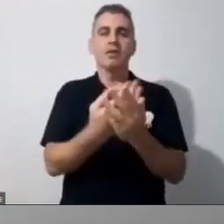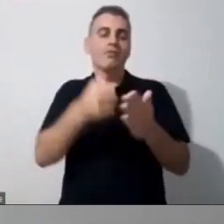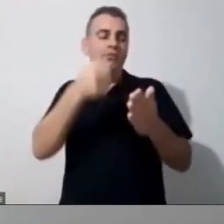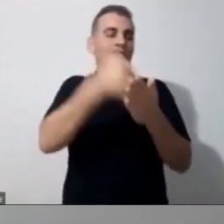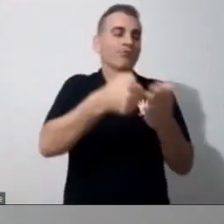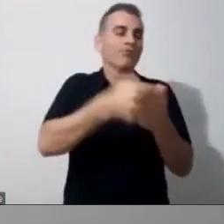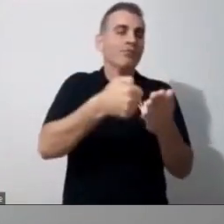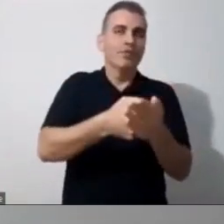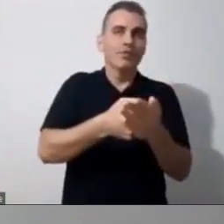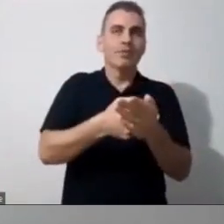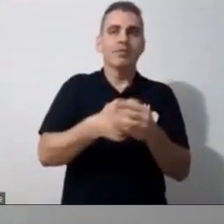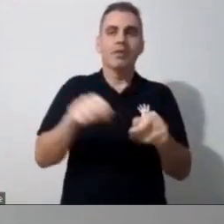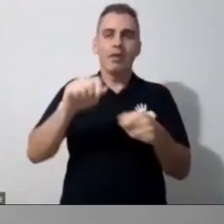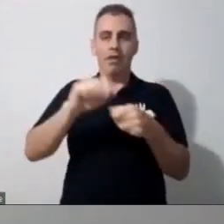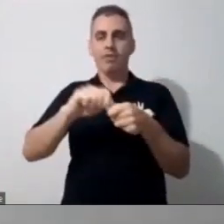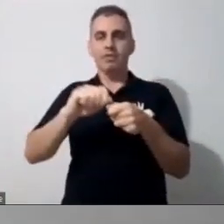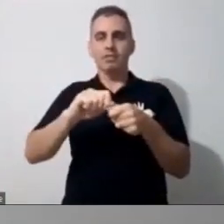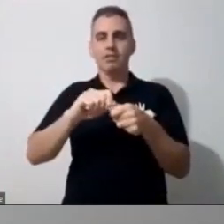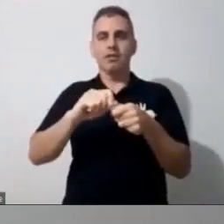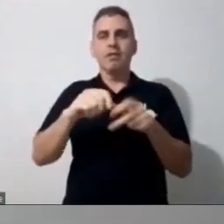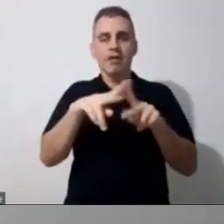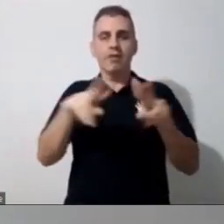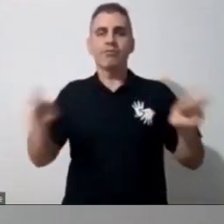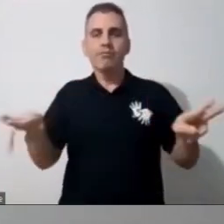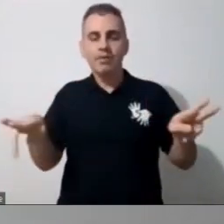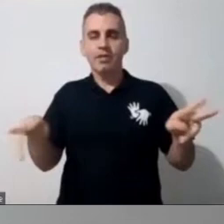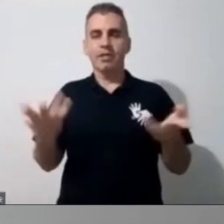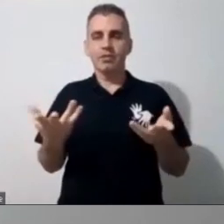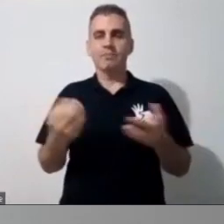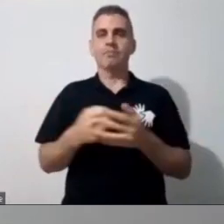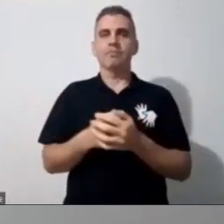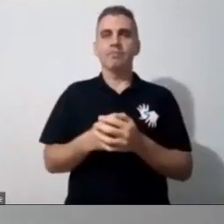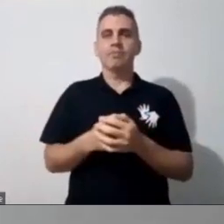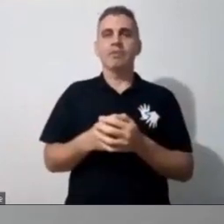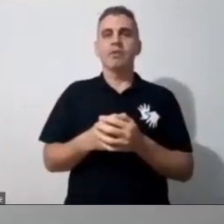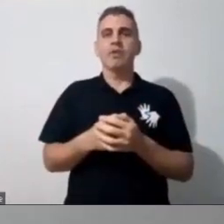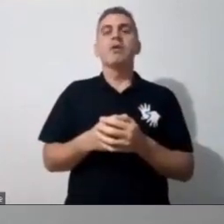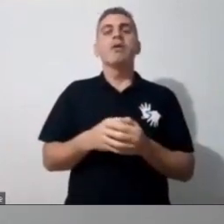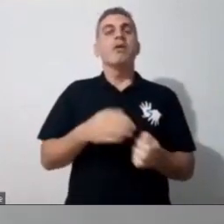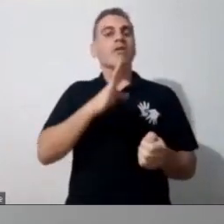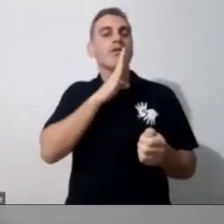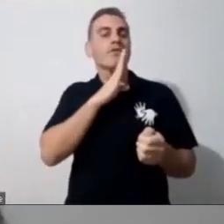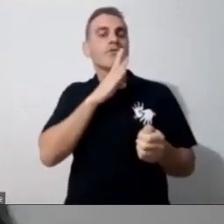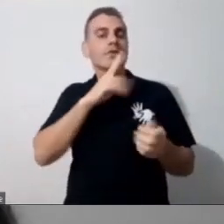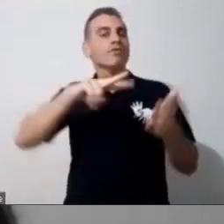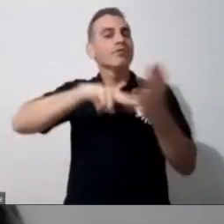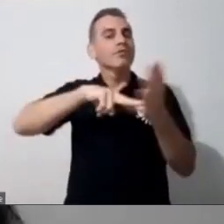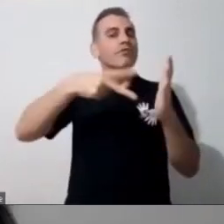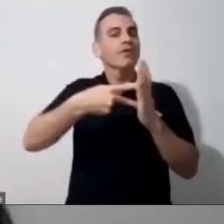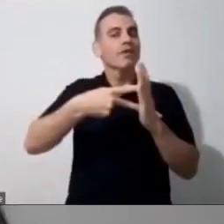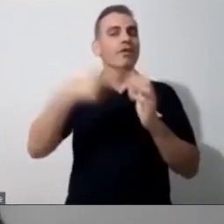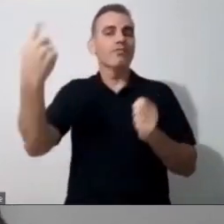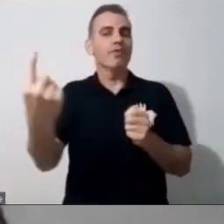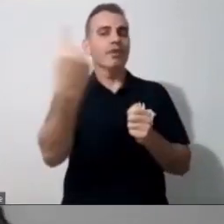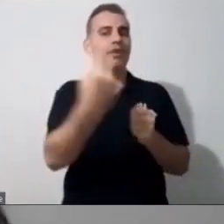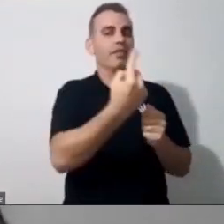seja um conhecimento significativo pra aquela criança. a memorização do que que ele usou